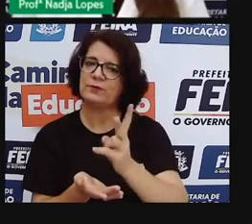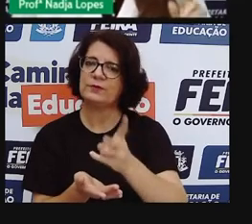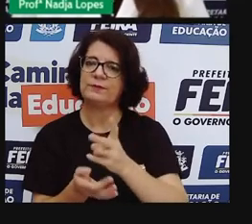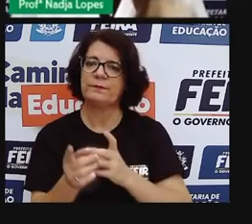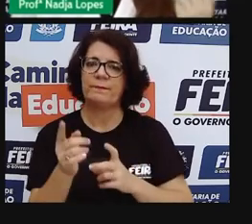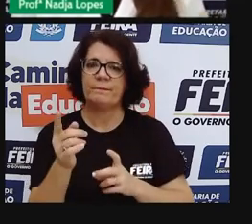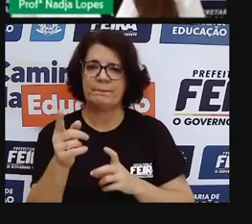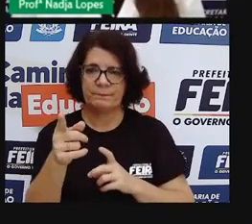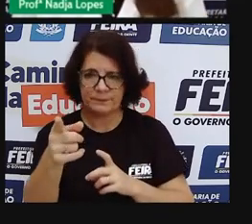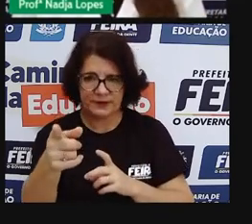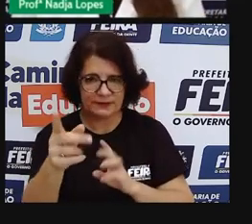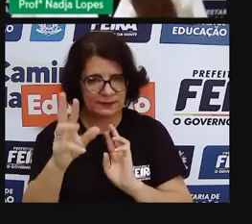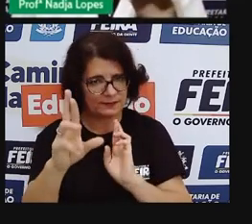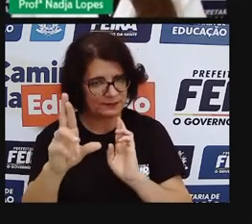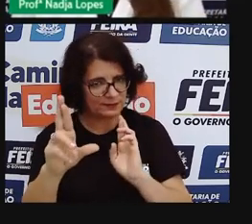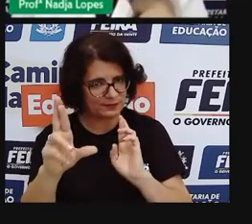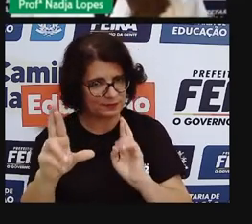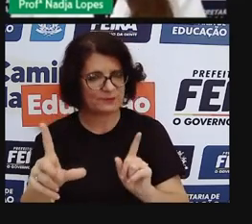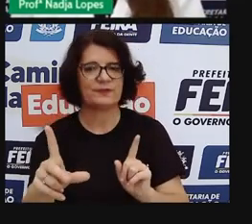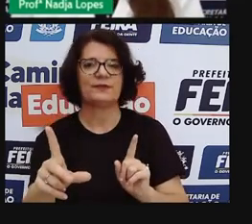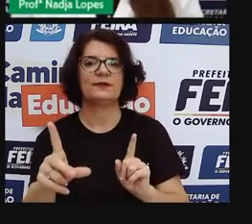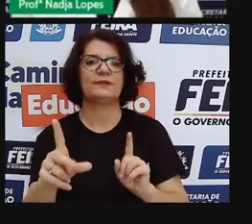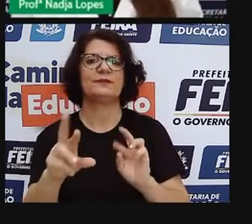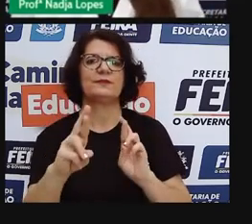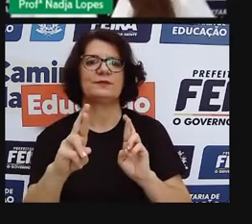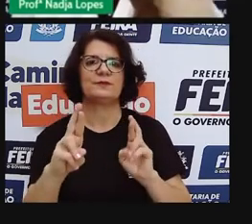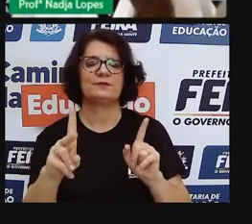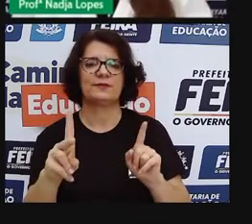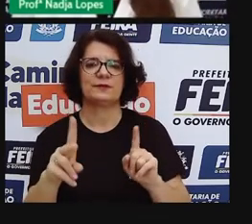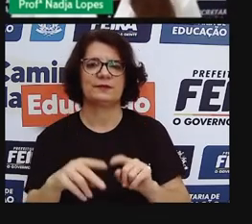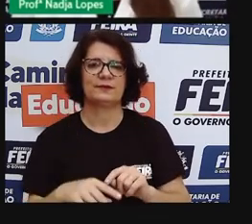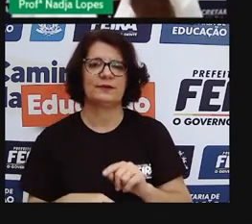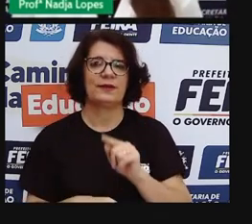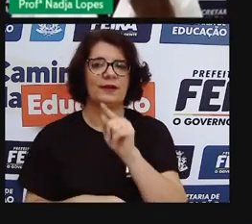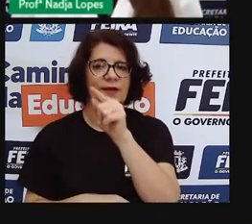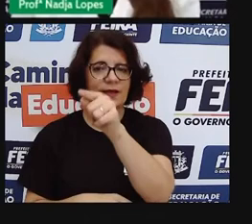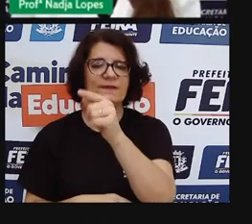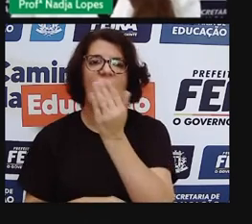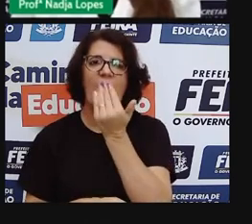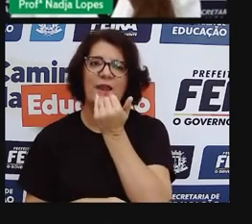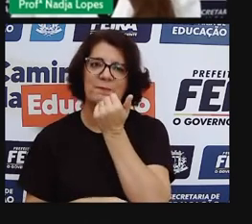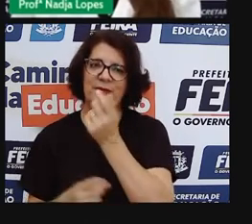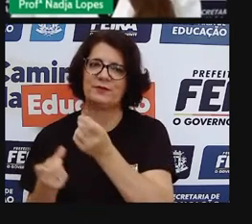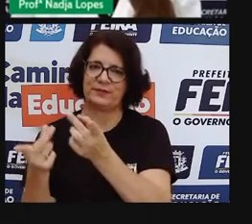é da feira, dessa feira com, com a qual eu estou falando, né, essa feira de alimentos.